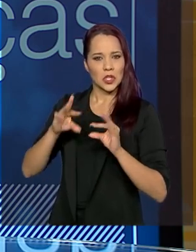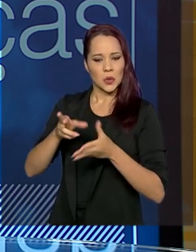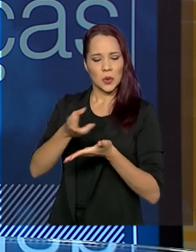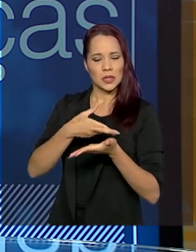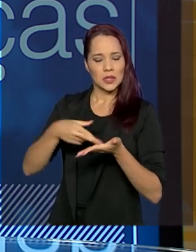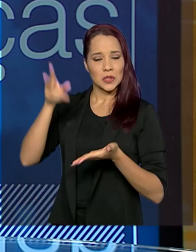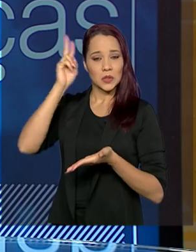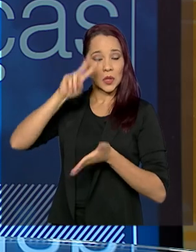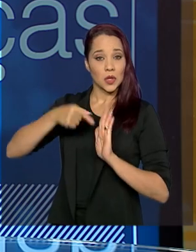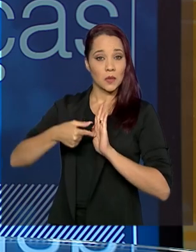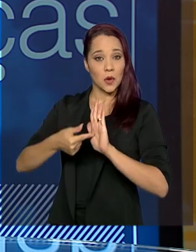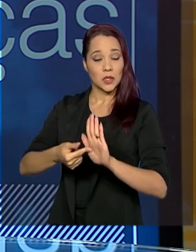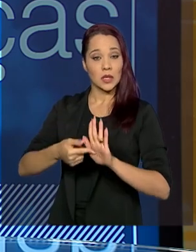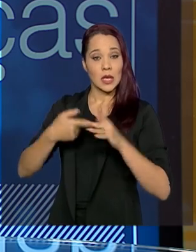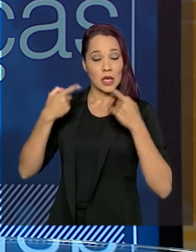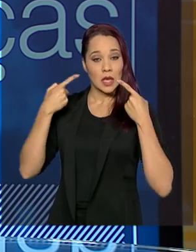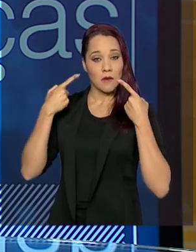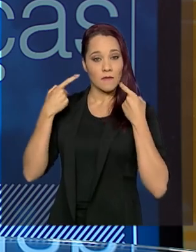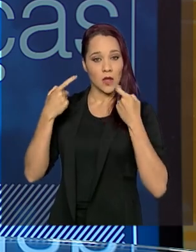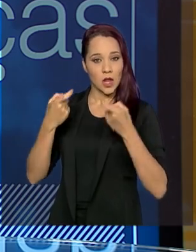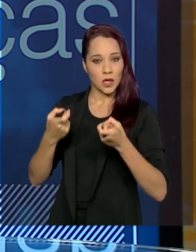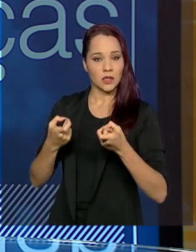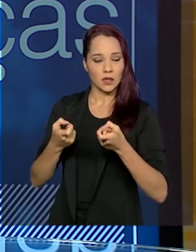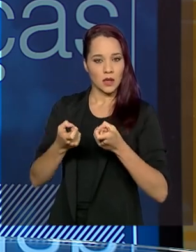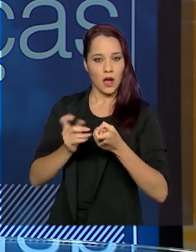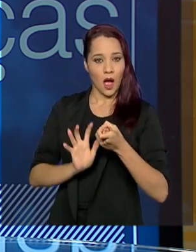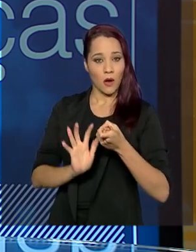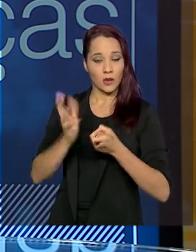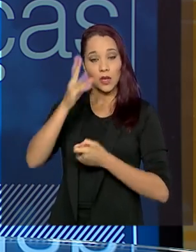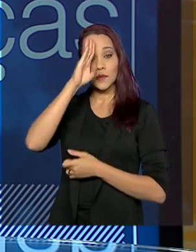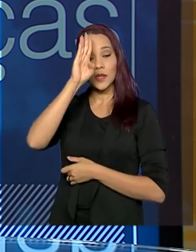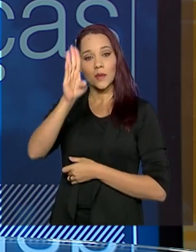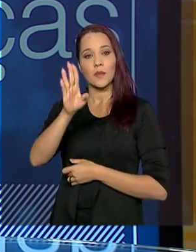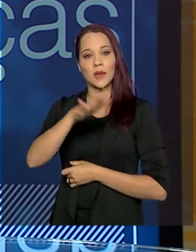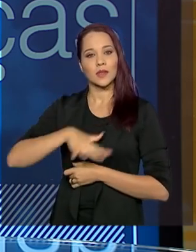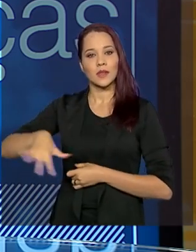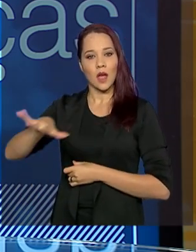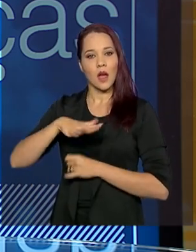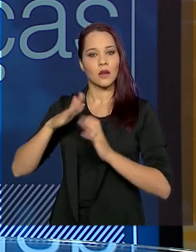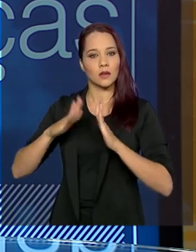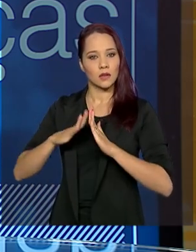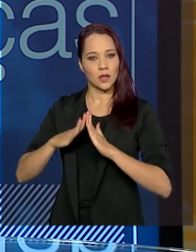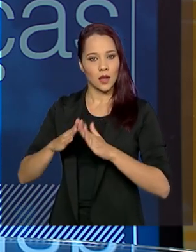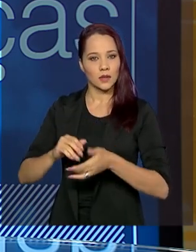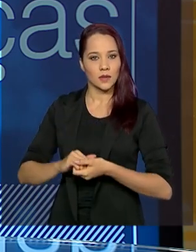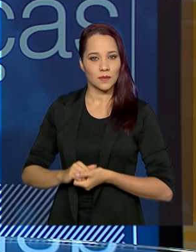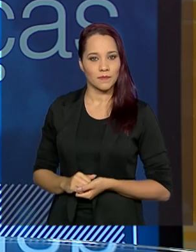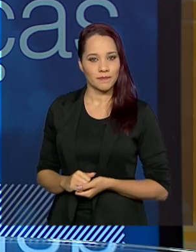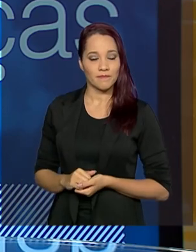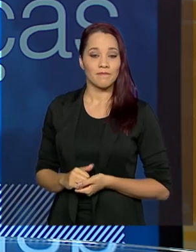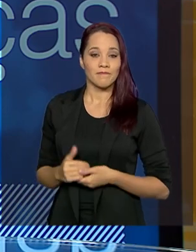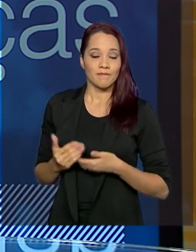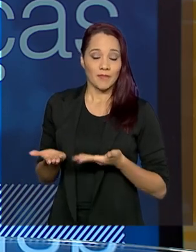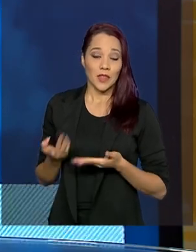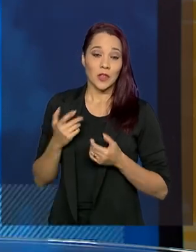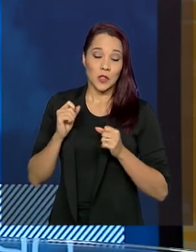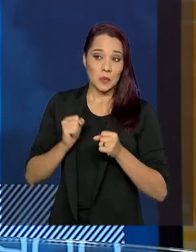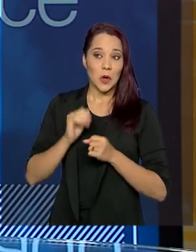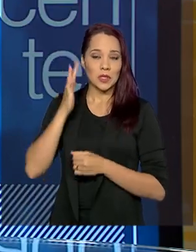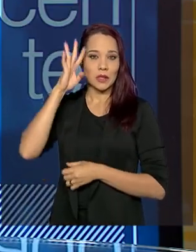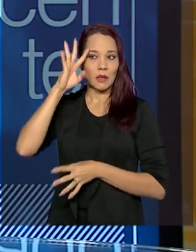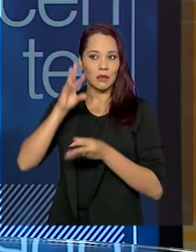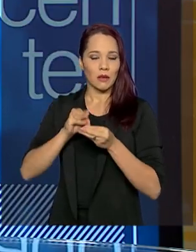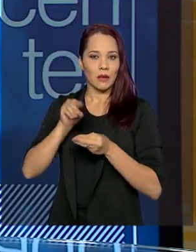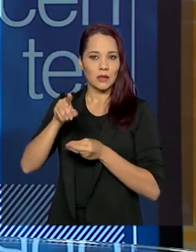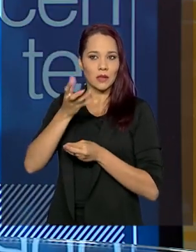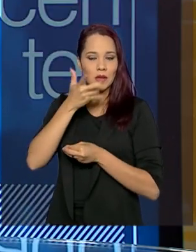histórico aponta que a violação, as violências acontecem, principalmente no âmbito doméstico, né? Então, a gente pode supor que essa